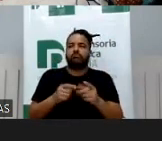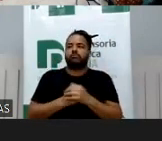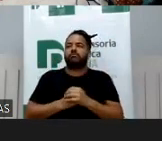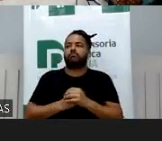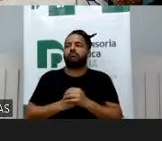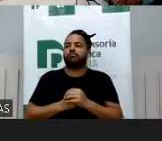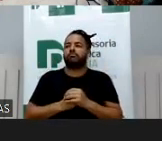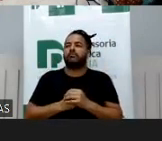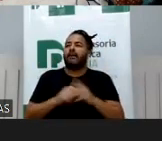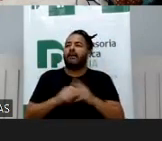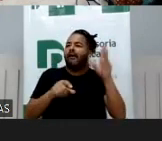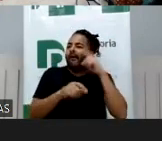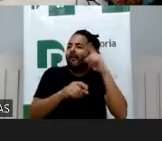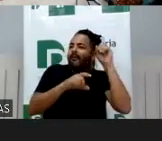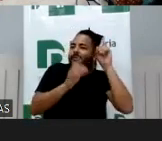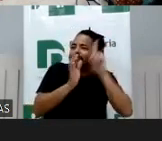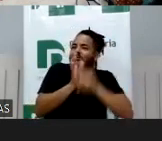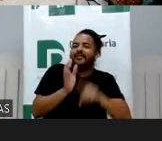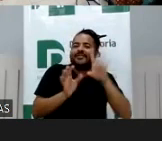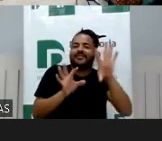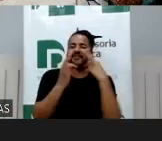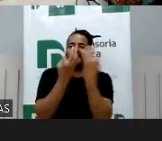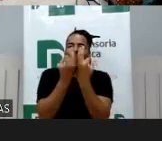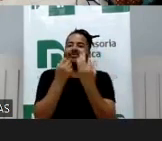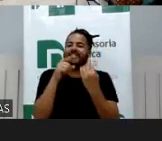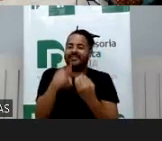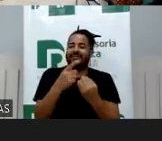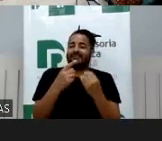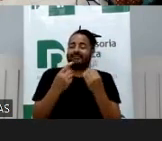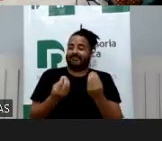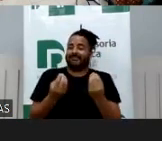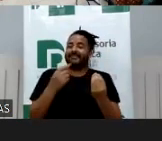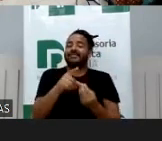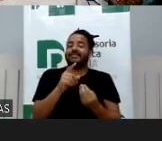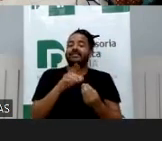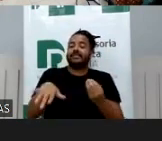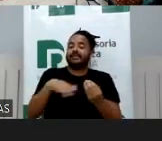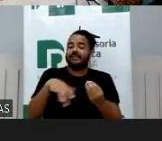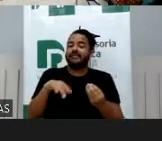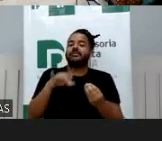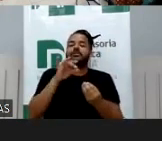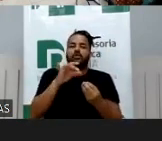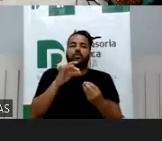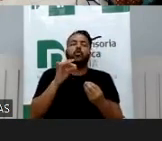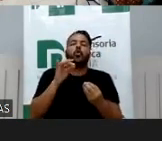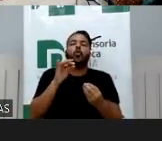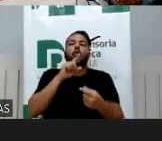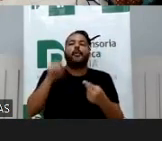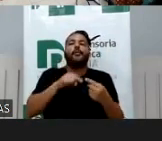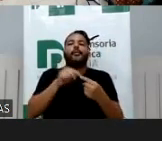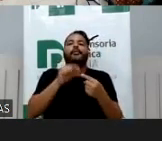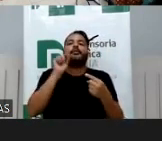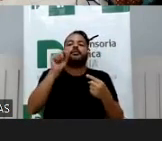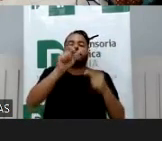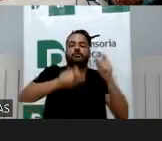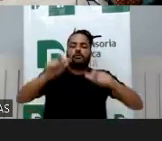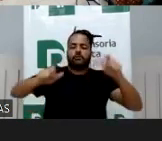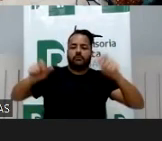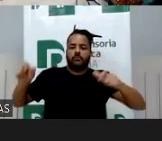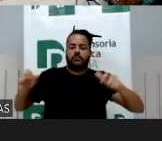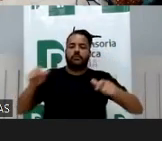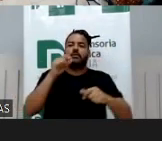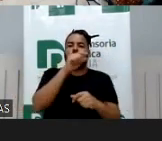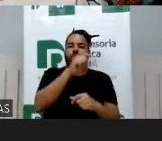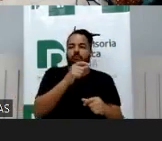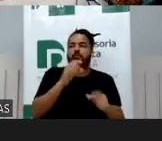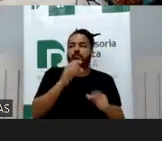das famílias, geral, o clássico é que a responsabilidade civil seja o quê? Subjetiva. Primeiro que já é super